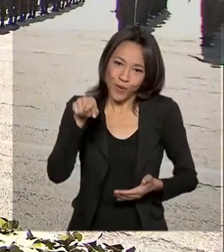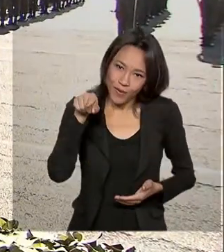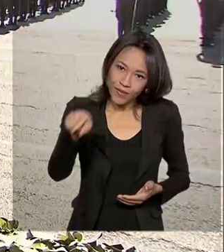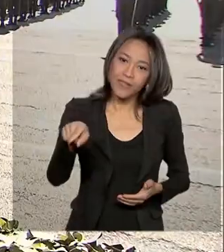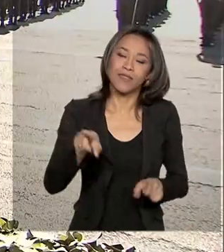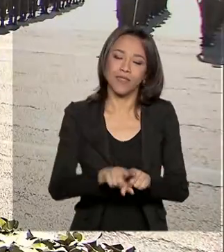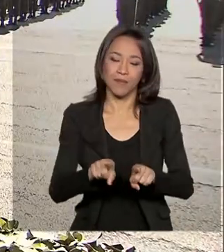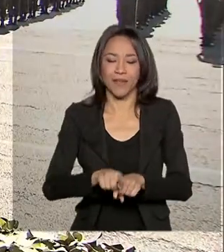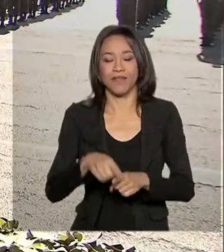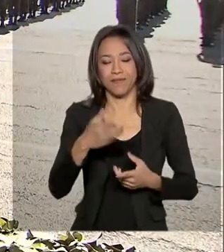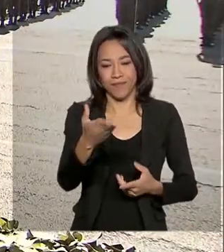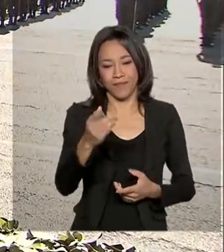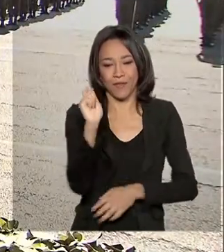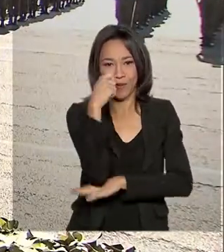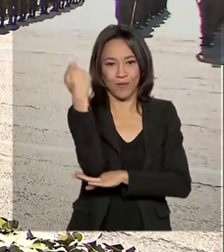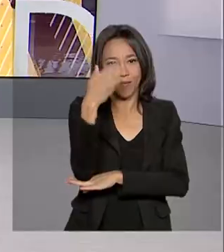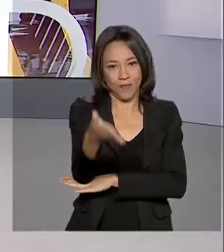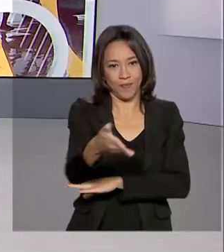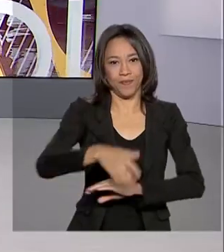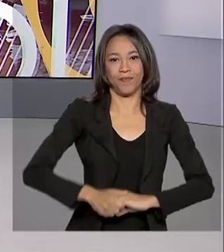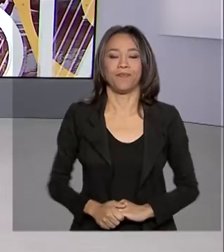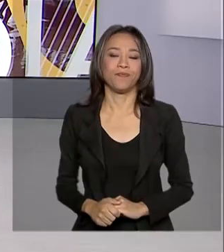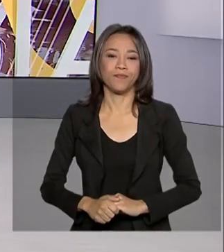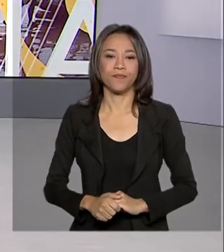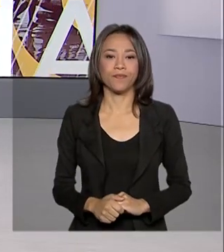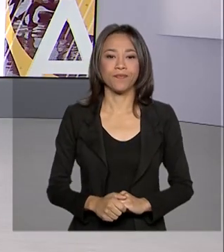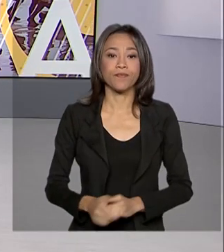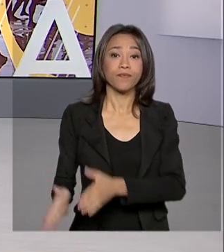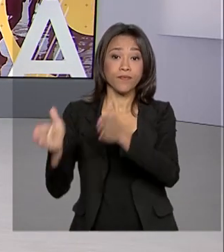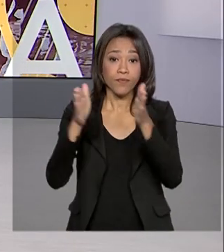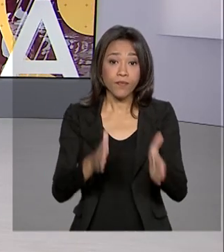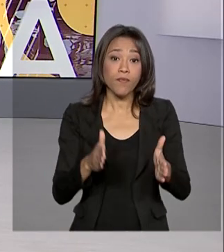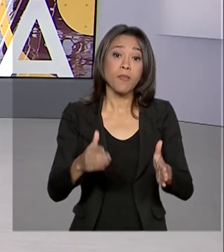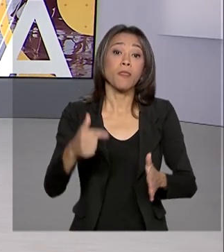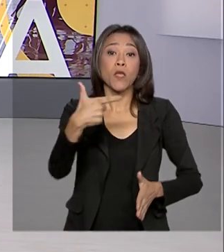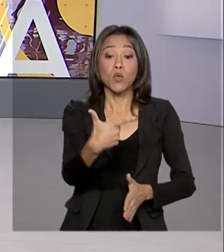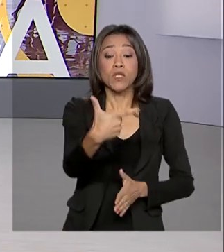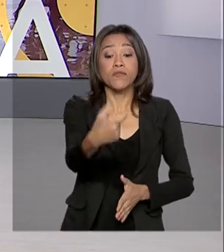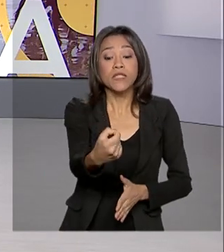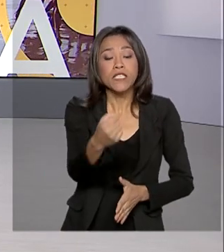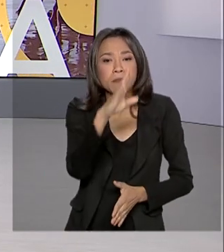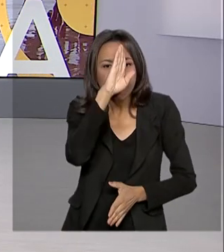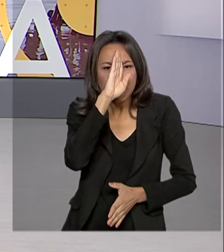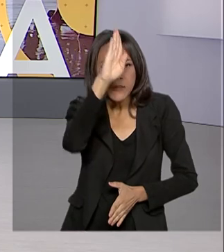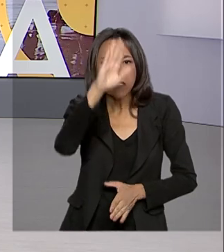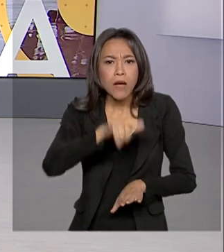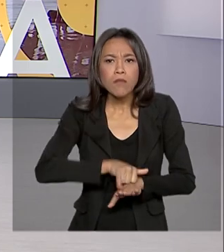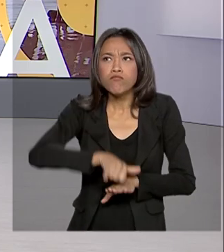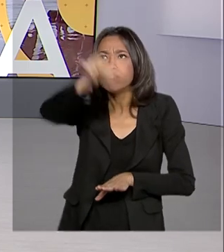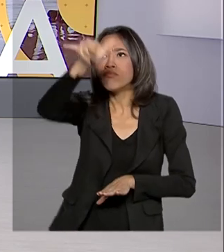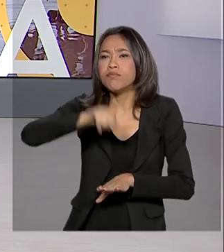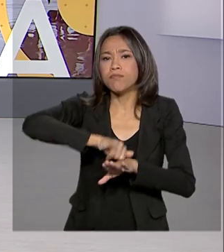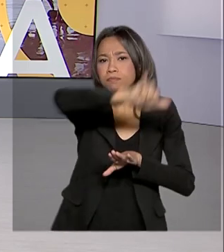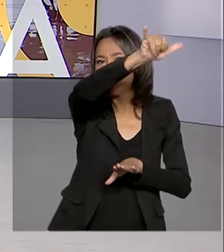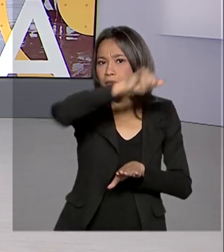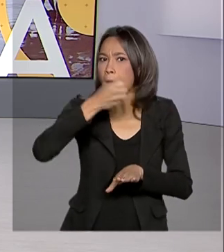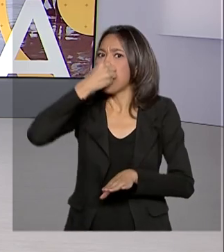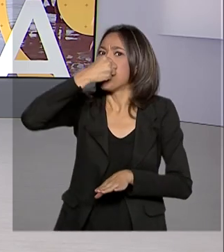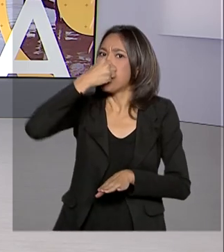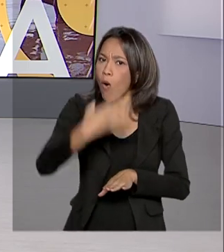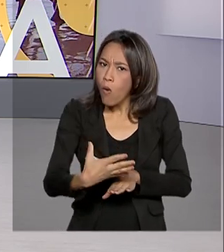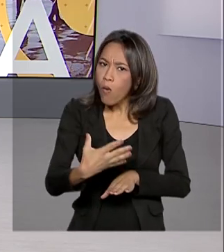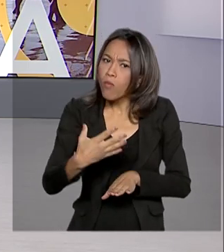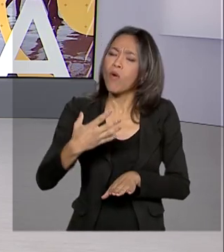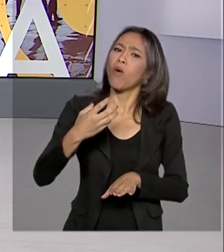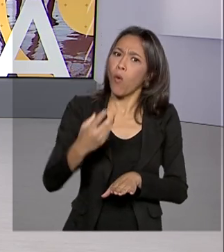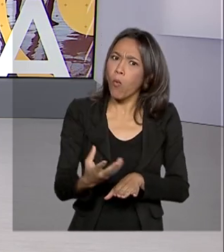Rio Grande do Sul, Márcia Fernandes. Os 20 principais aeroportos brasileiros foram considerados bons ou